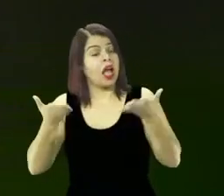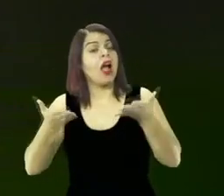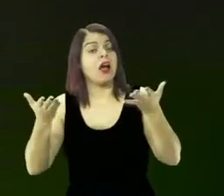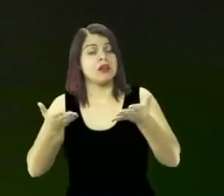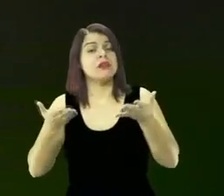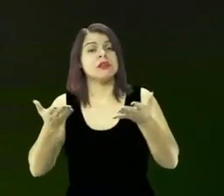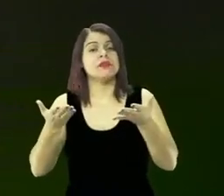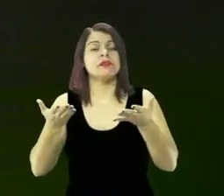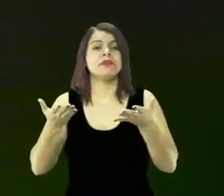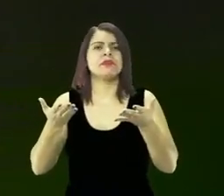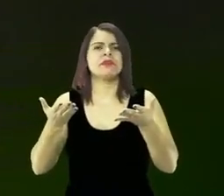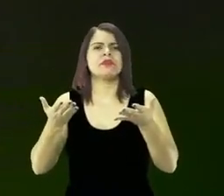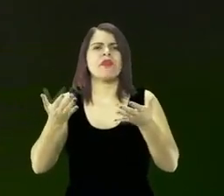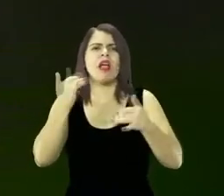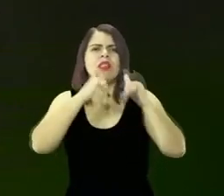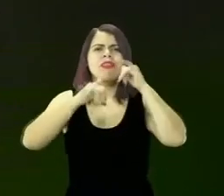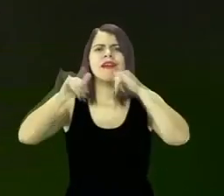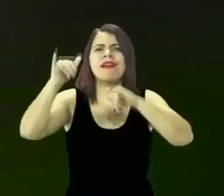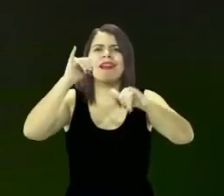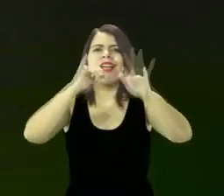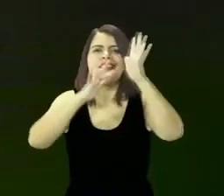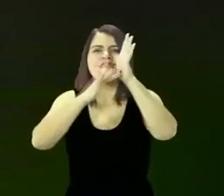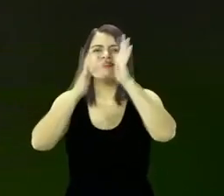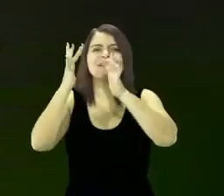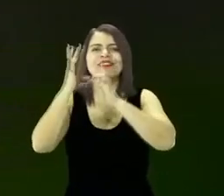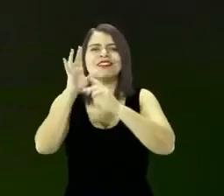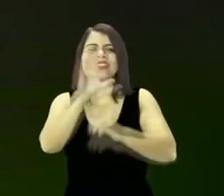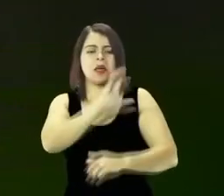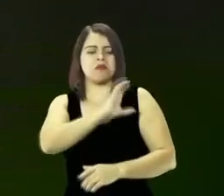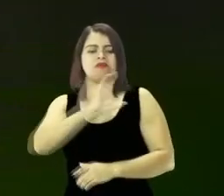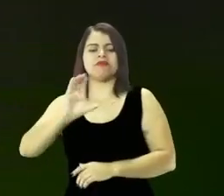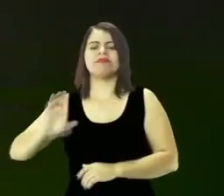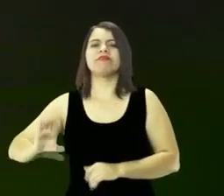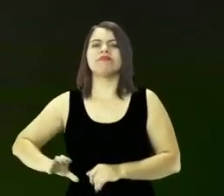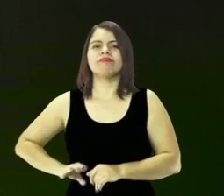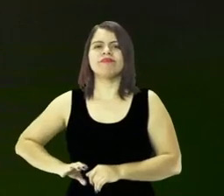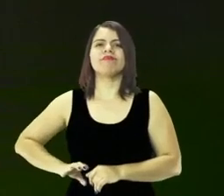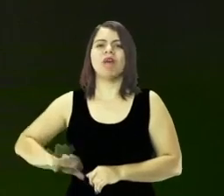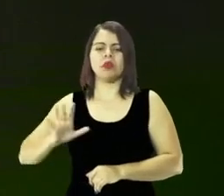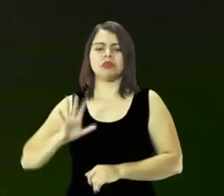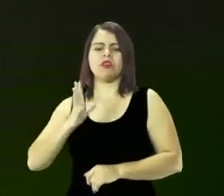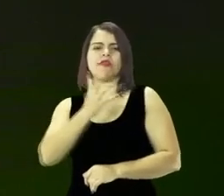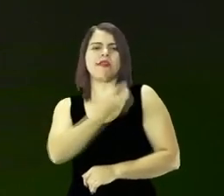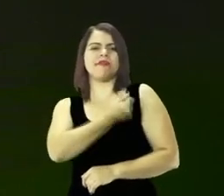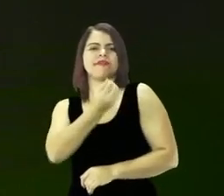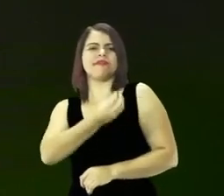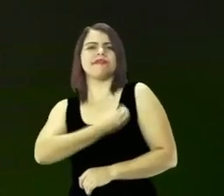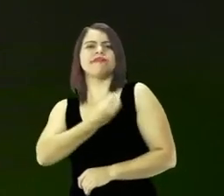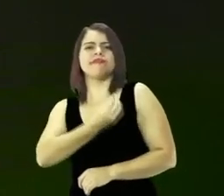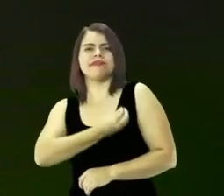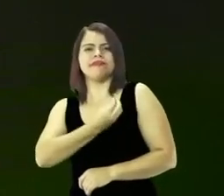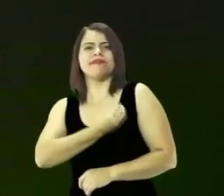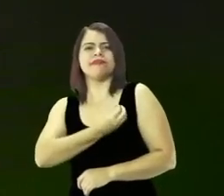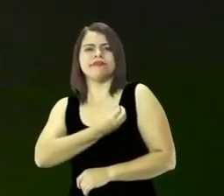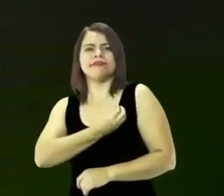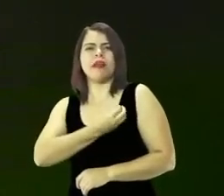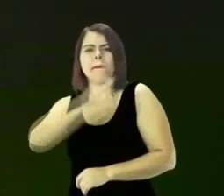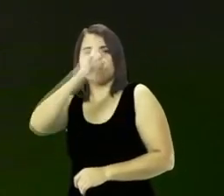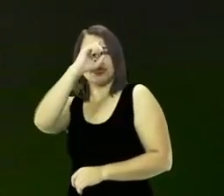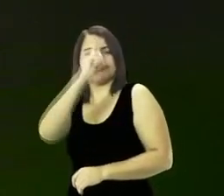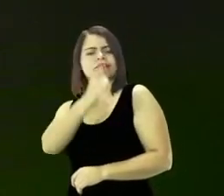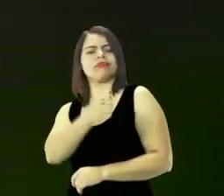eu declaro que Jesus Cristo é o salvador da minha vida e é o meu Senhor também